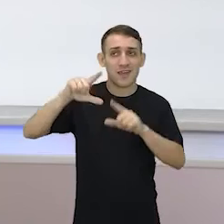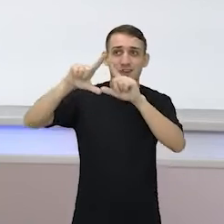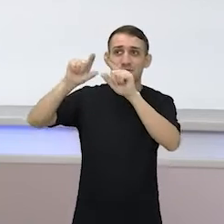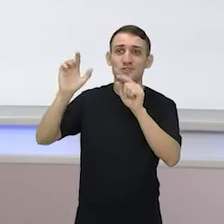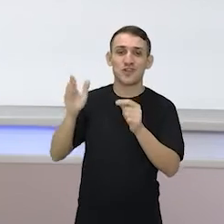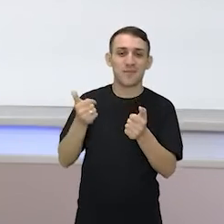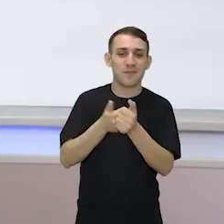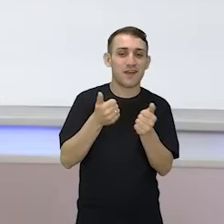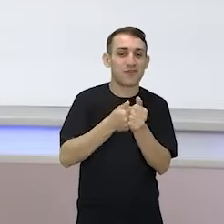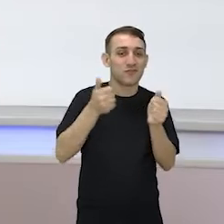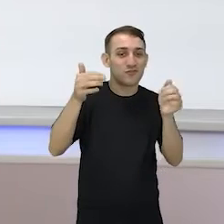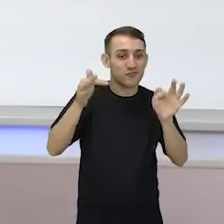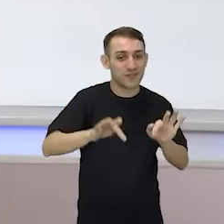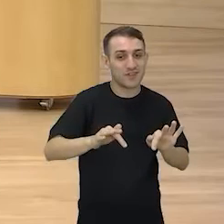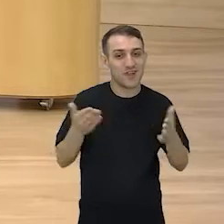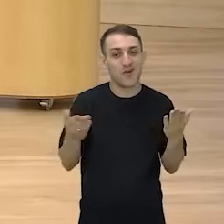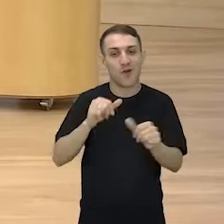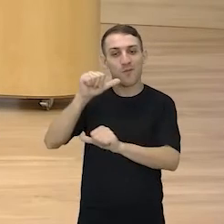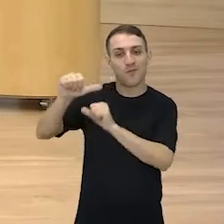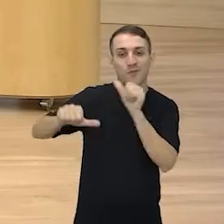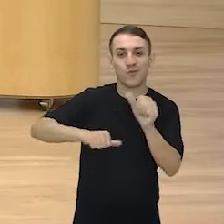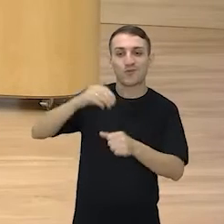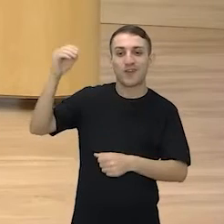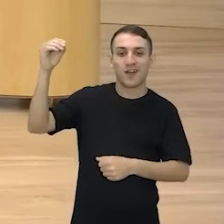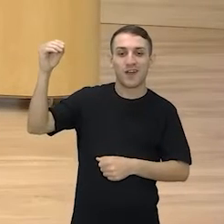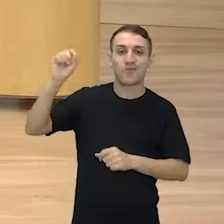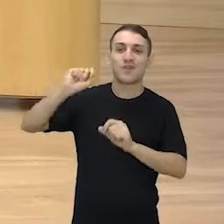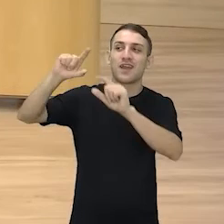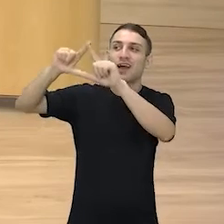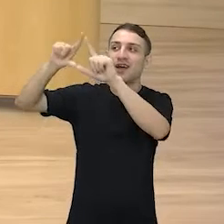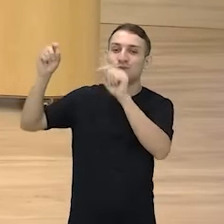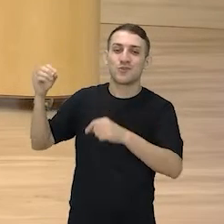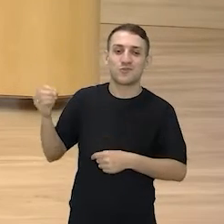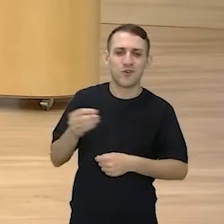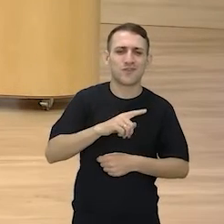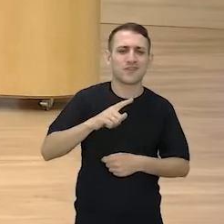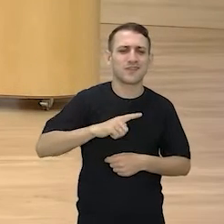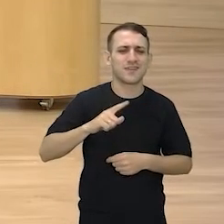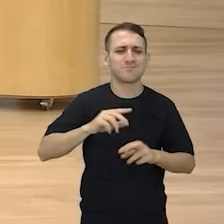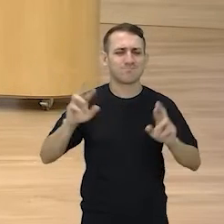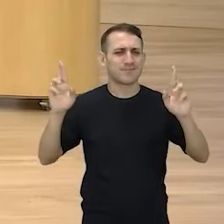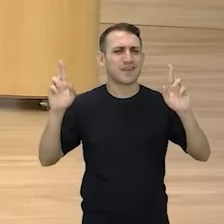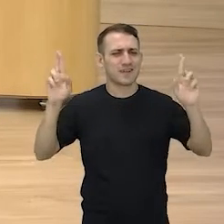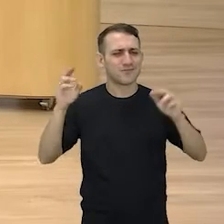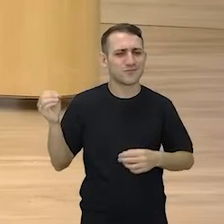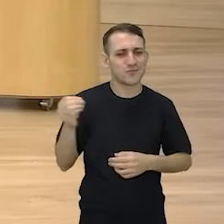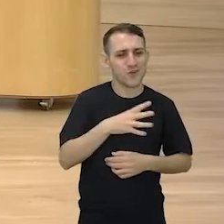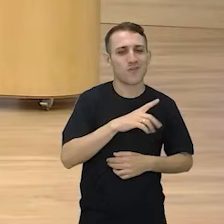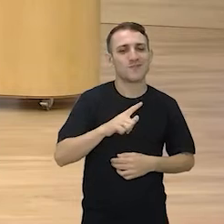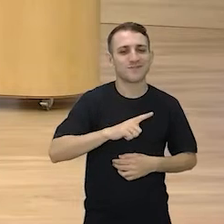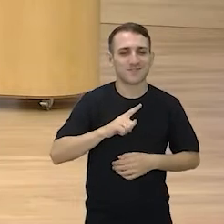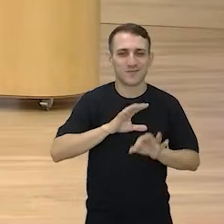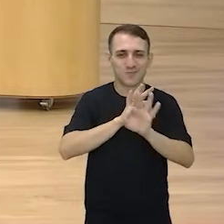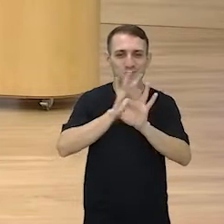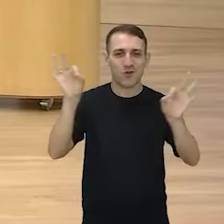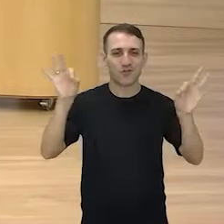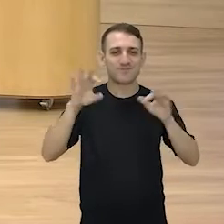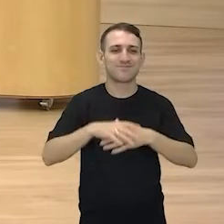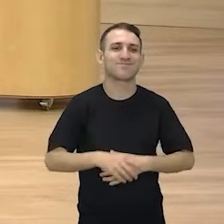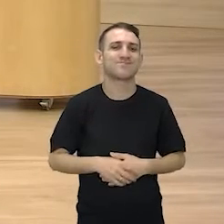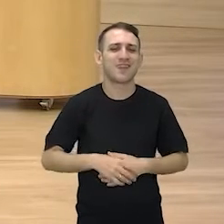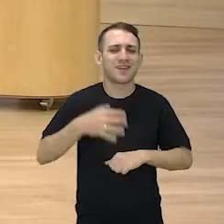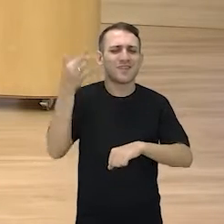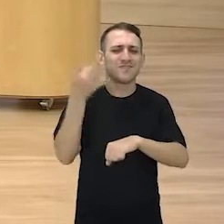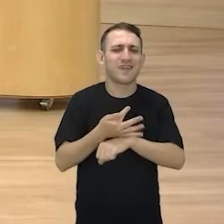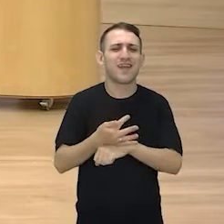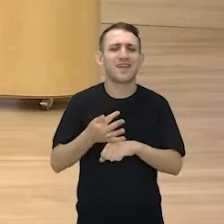que ela esqueceu de sair do lugar. Ai, a lua nova traz novas esperanças. Ótimo. Férias.